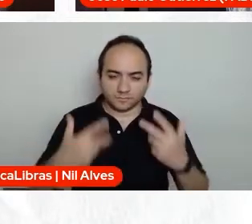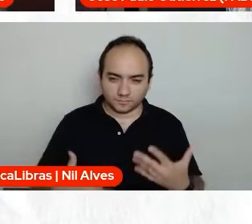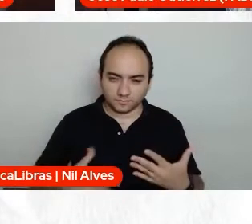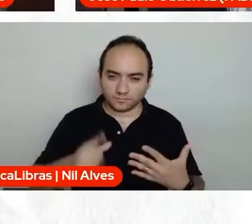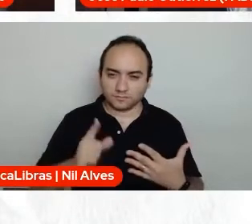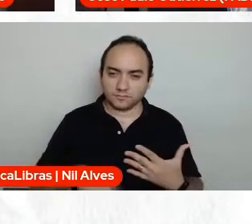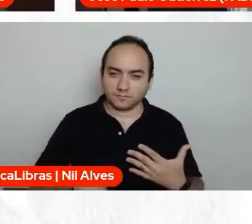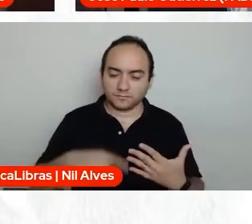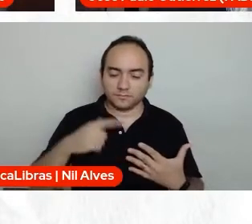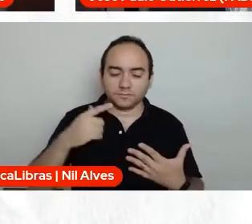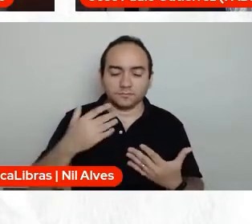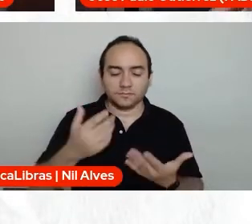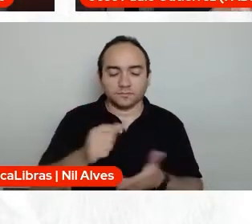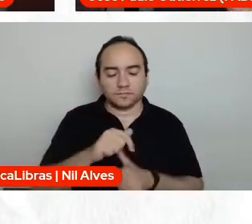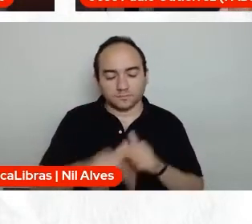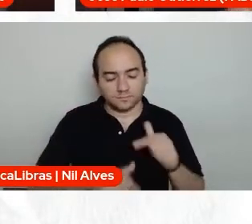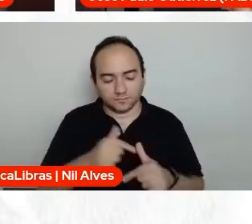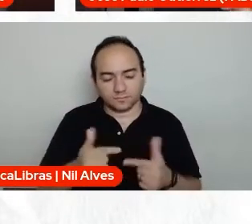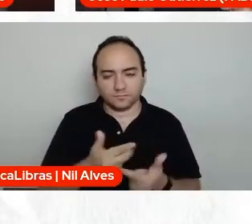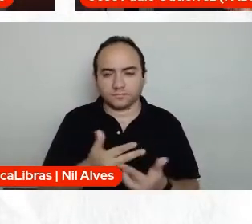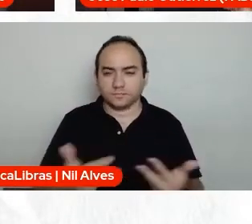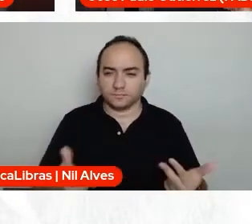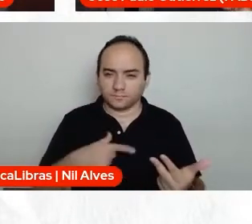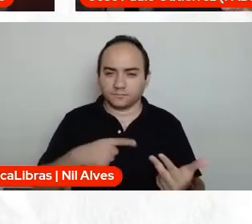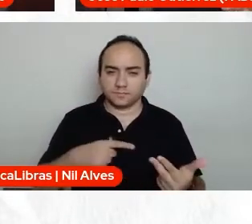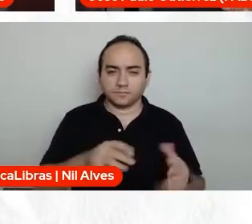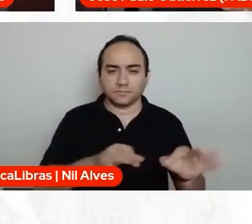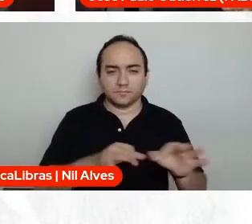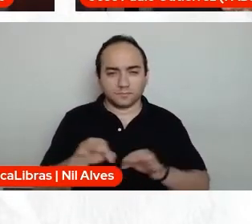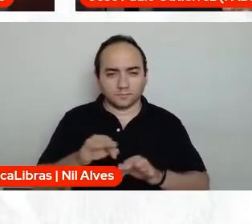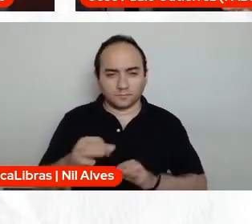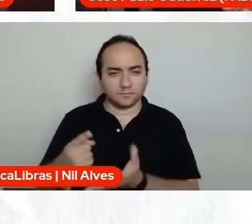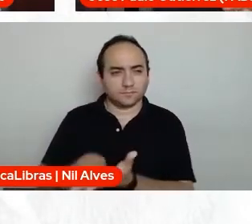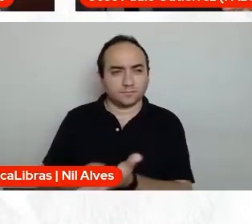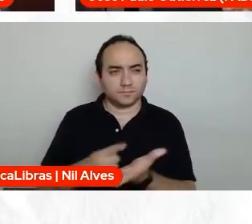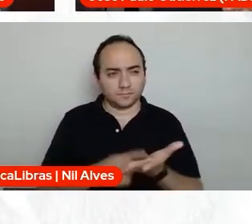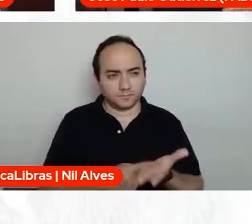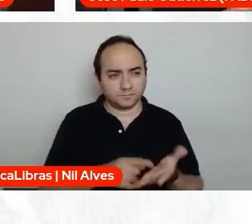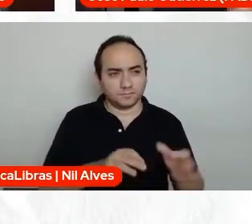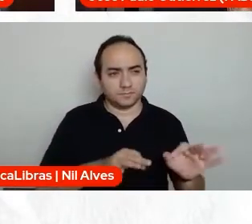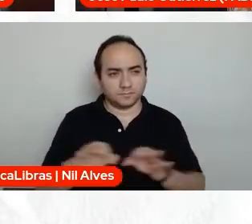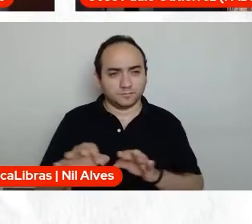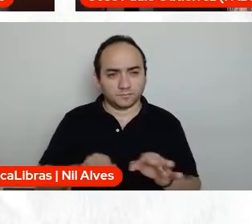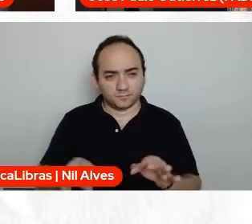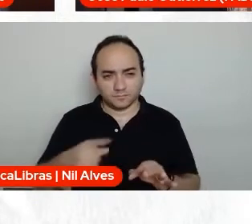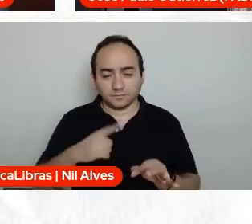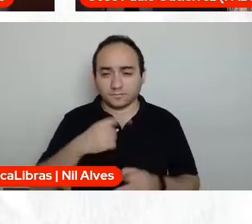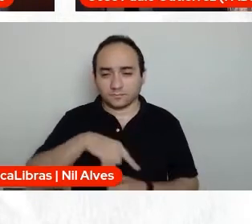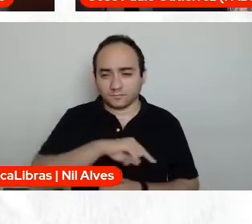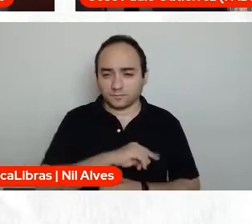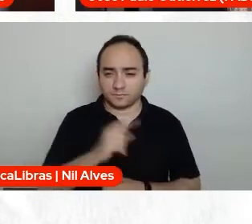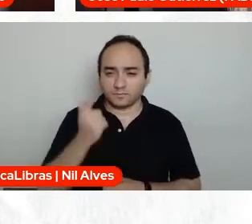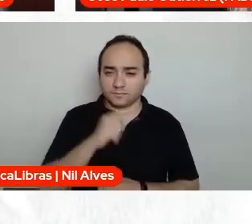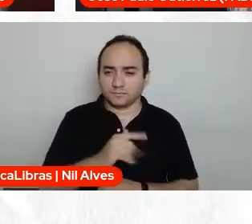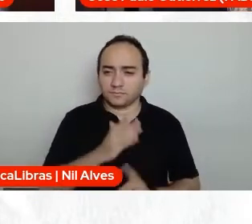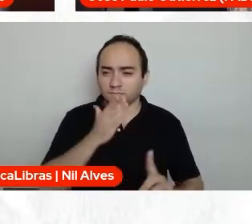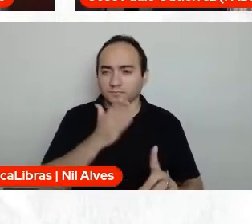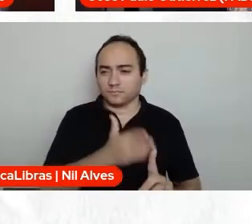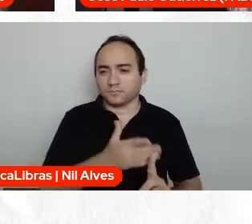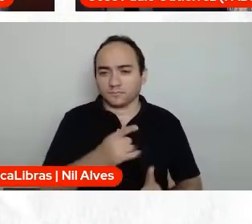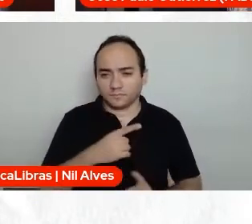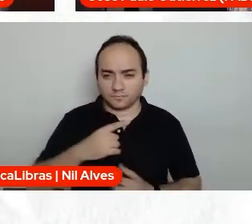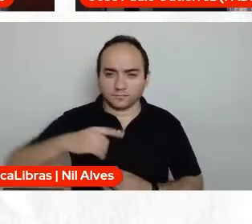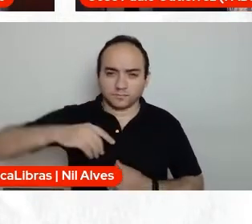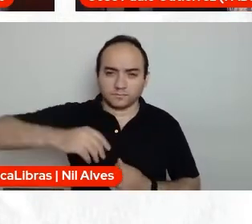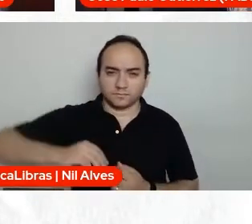Junto com o portal bicentenário aí, junto com os parceiros, para que a gente consiga chegar lá, lá na base,